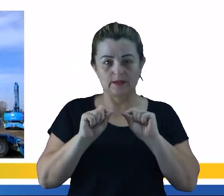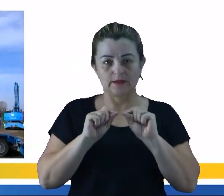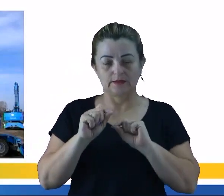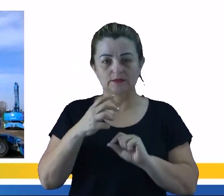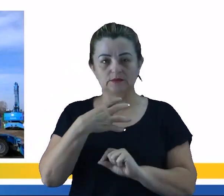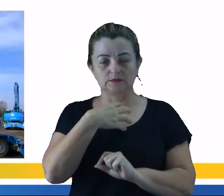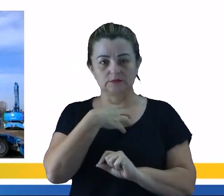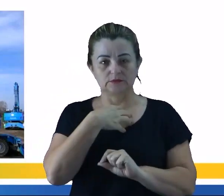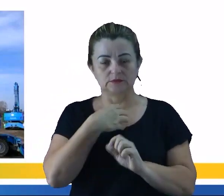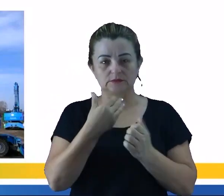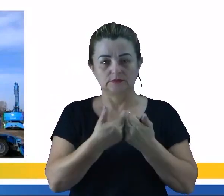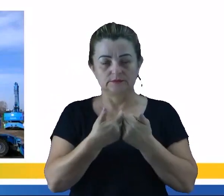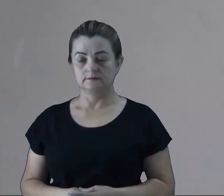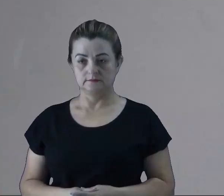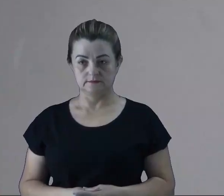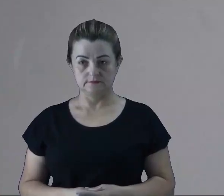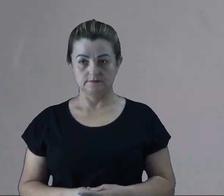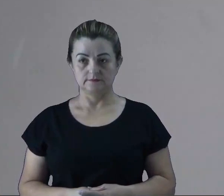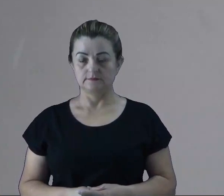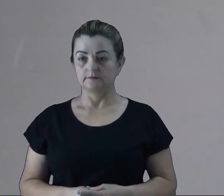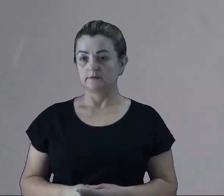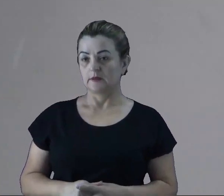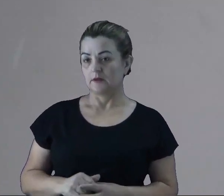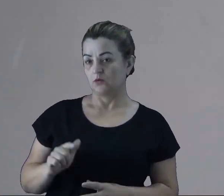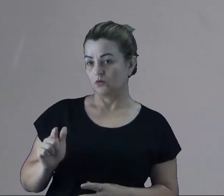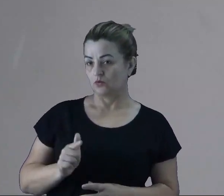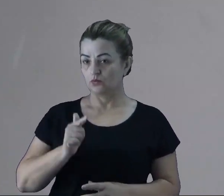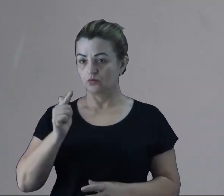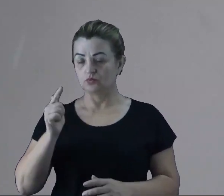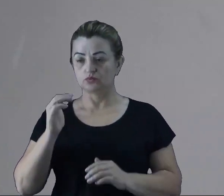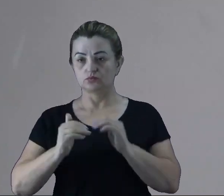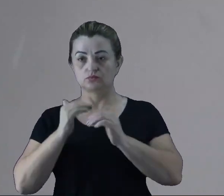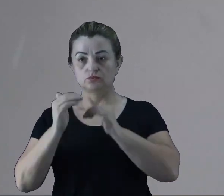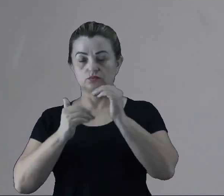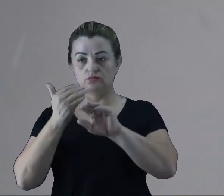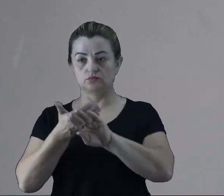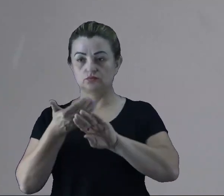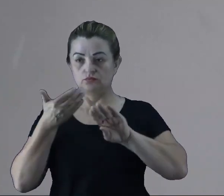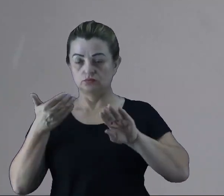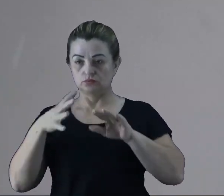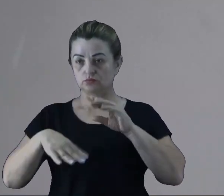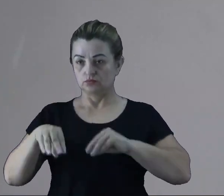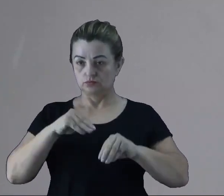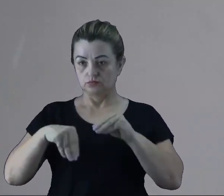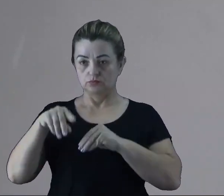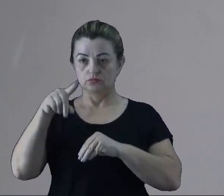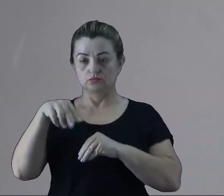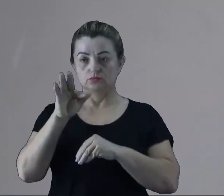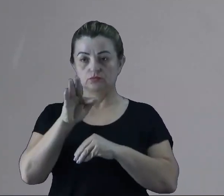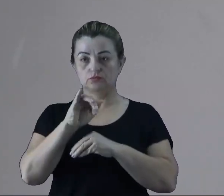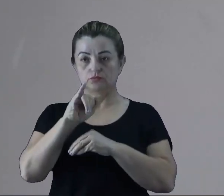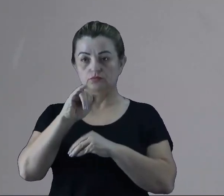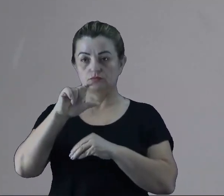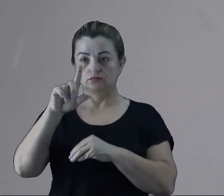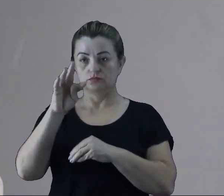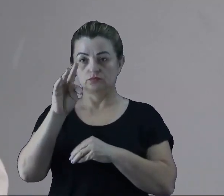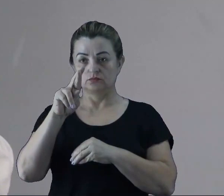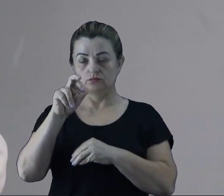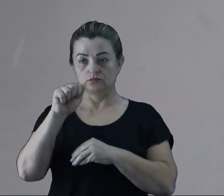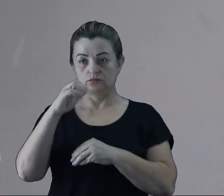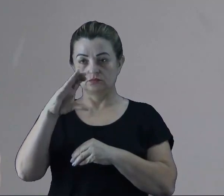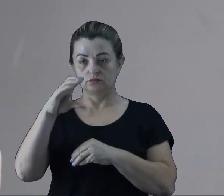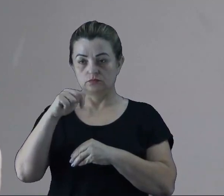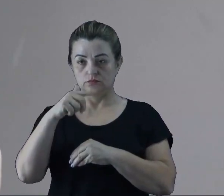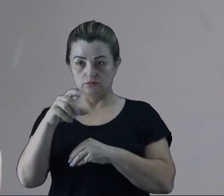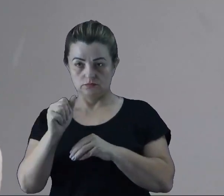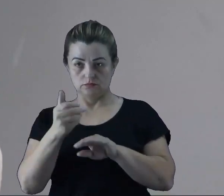uma forma de separação. O nosso próximo processo de separação de misturas é a filtração. A filtração é usada o